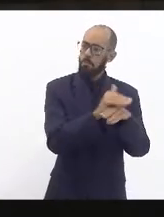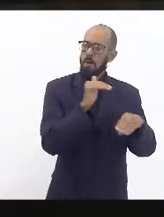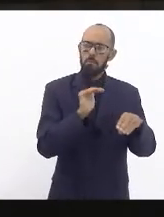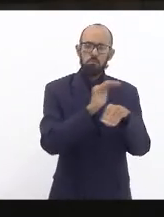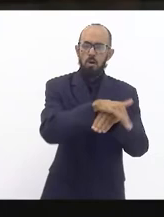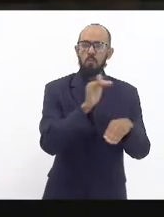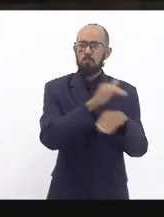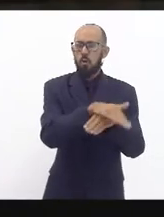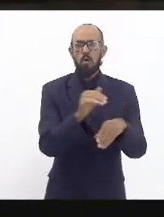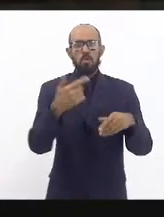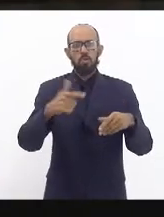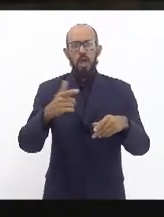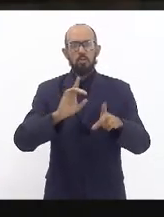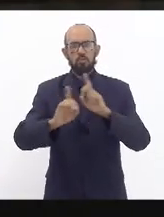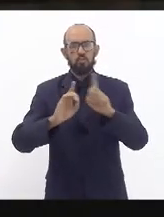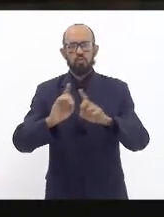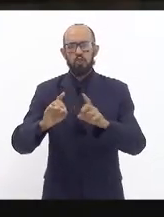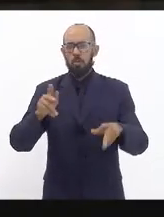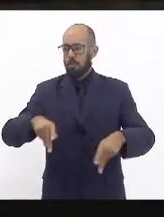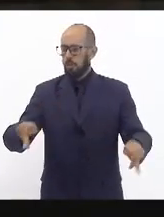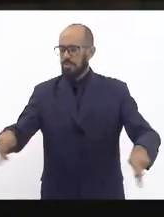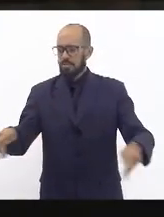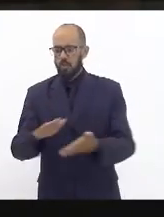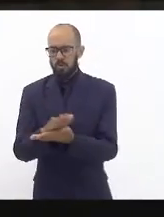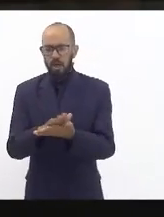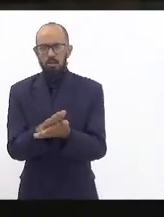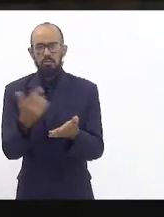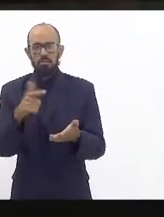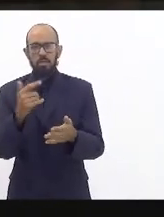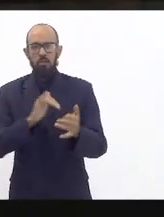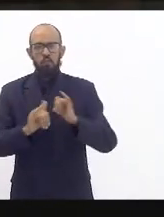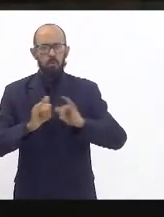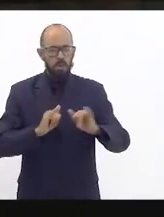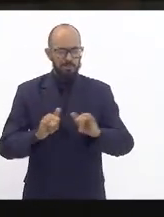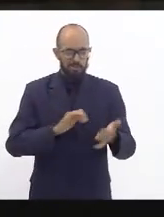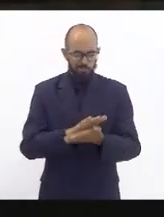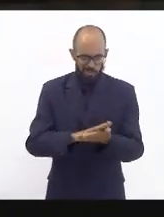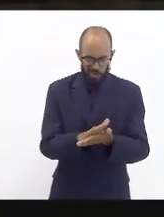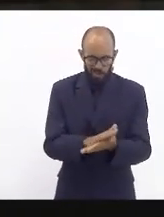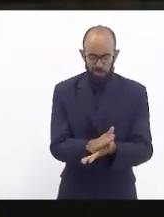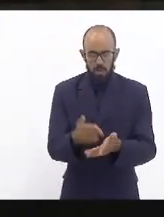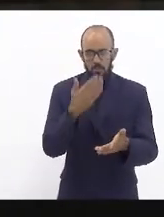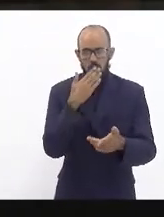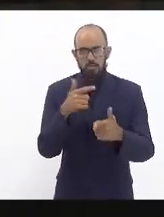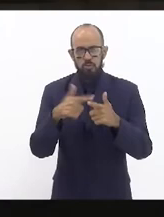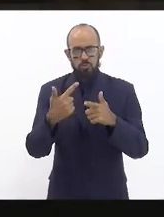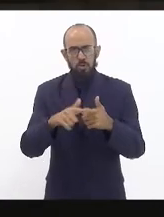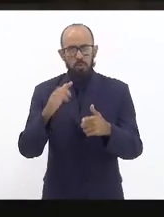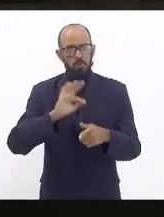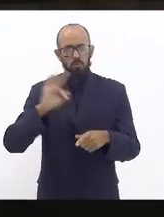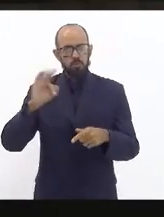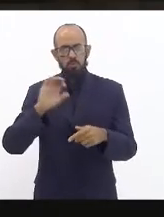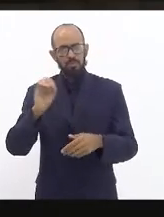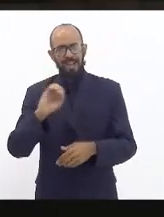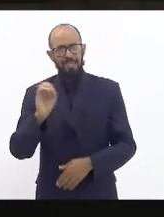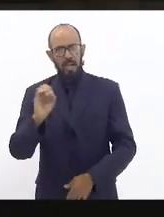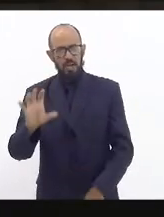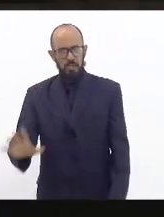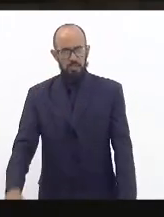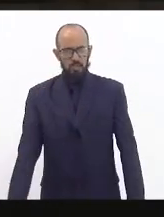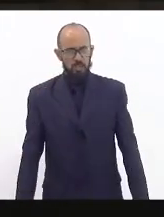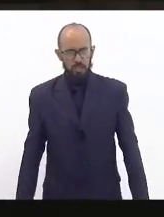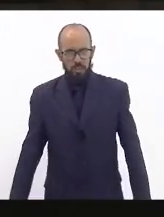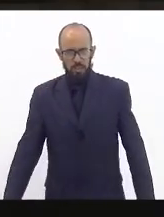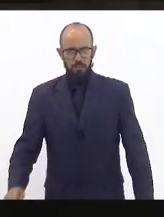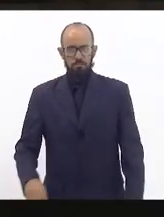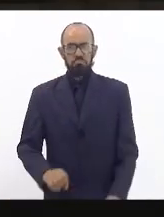discutir com a população sem apresentar dados significativos quais são os problemas que poderão ter no futuro nada no meio mesmo